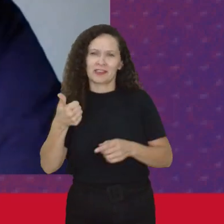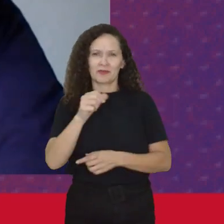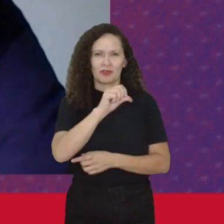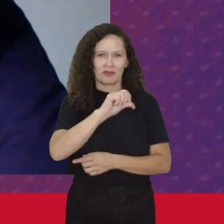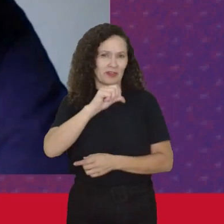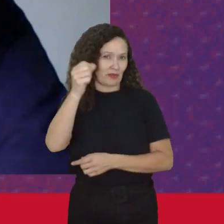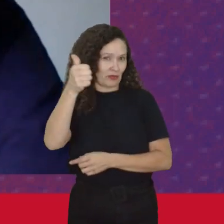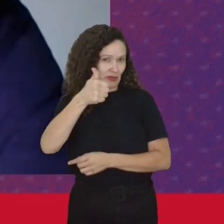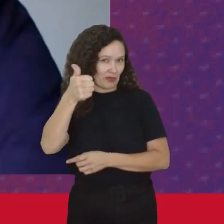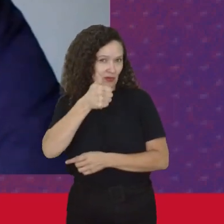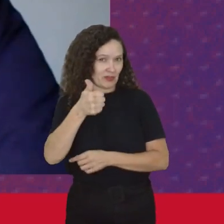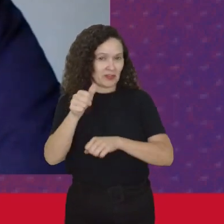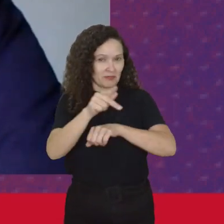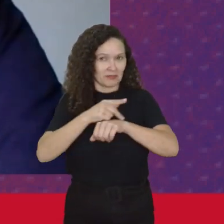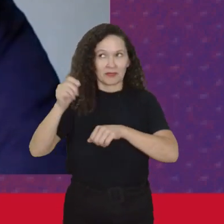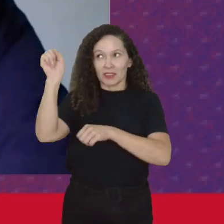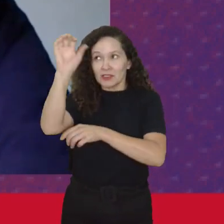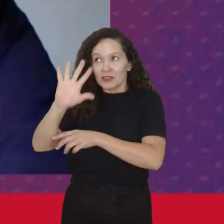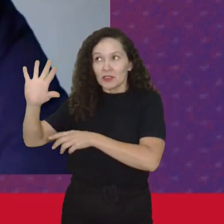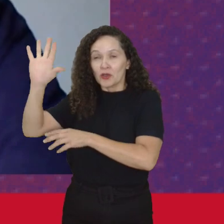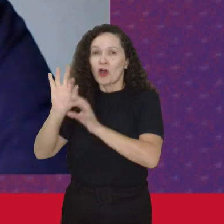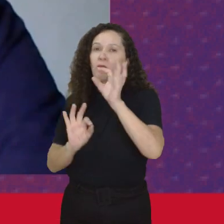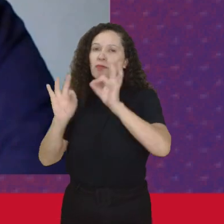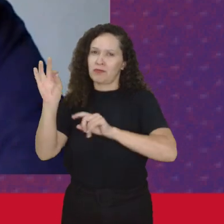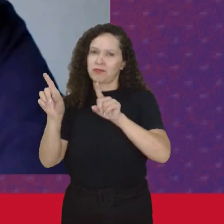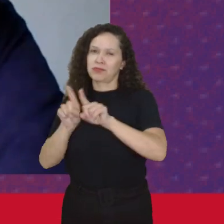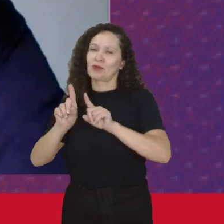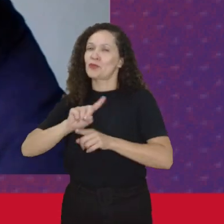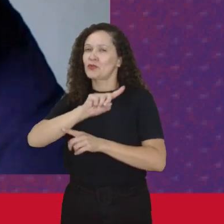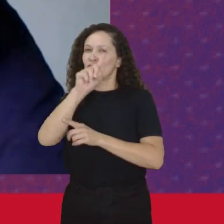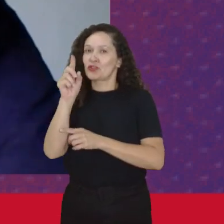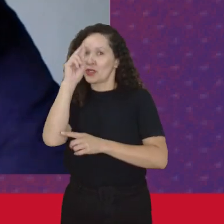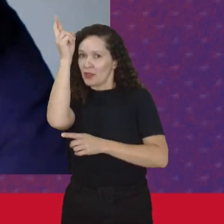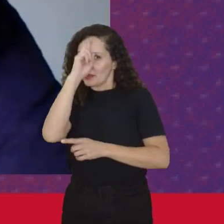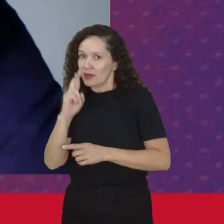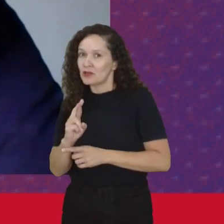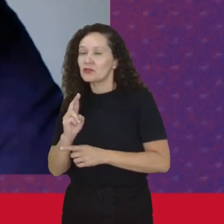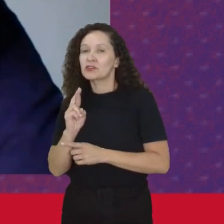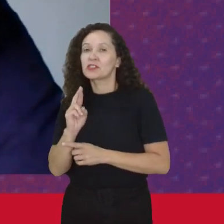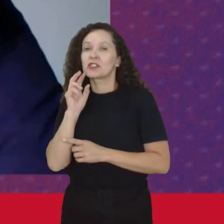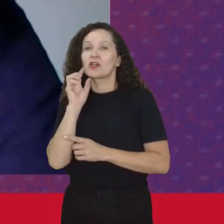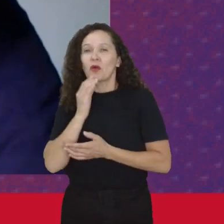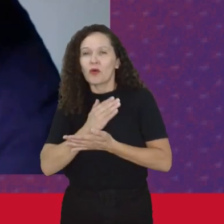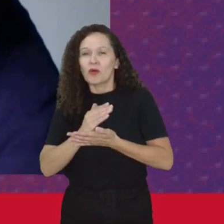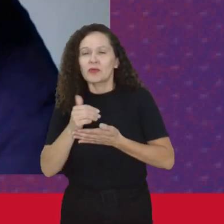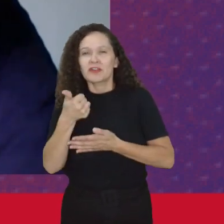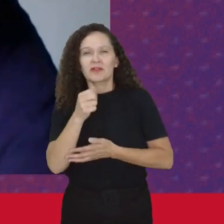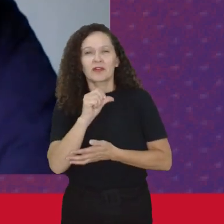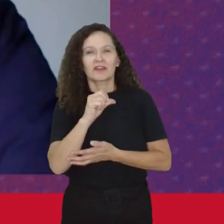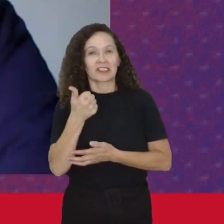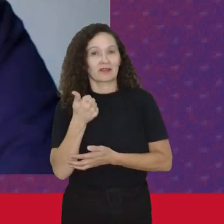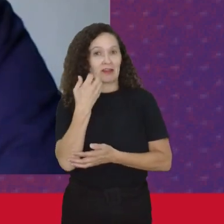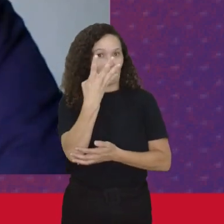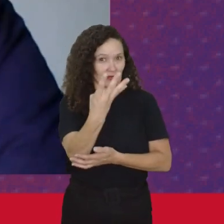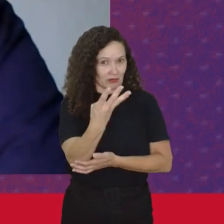Vários países da Europa Organizaram Os Estados Unidos também Na Rússia Só começou a ser organizada Em 1914